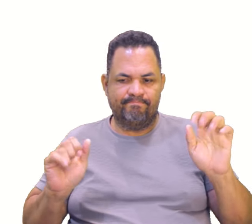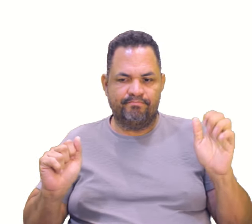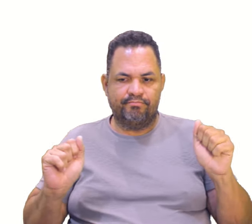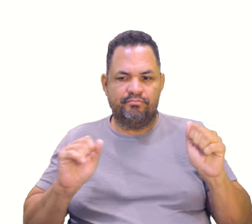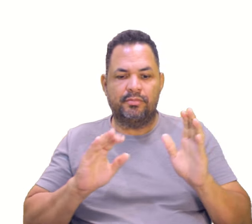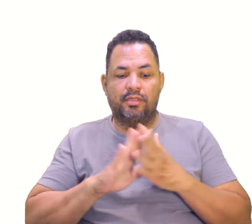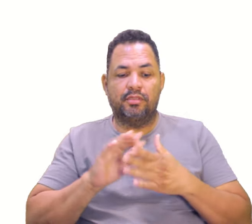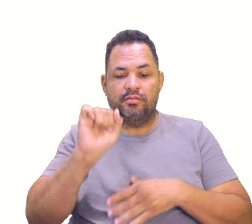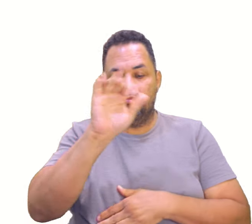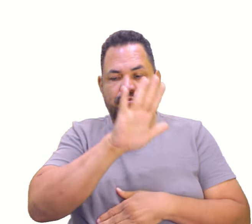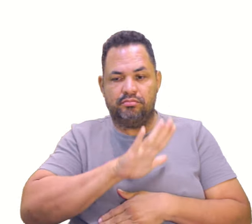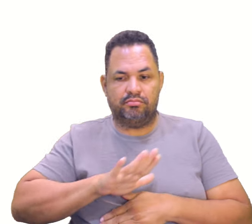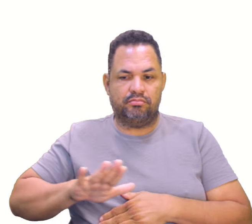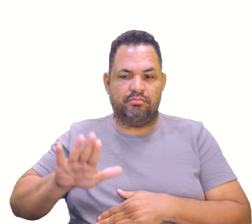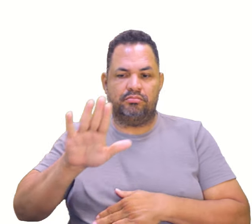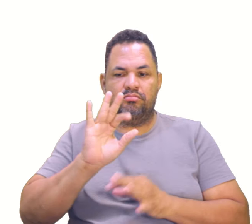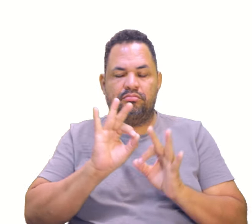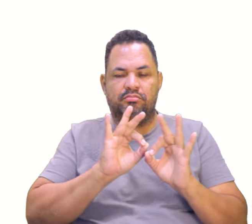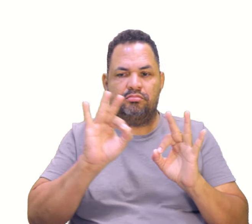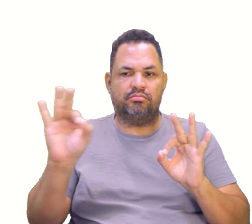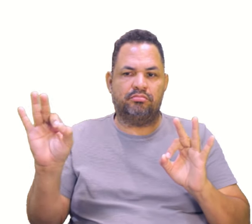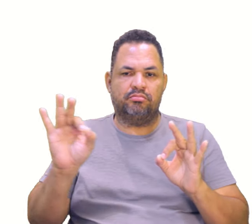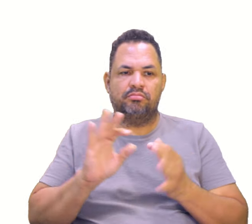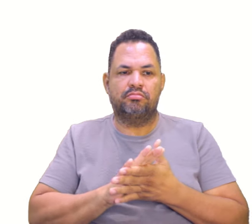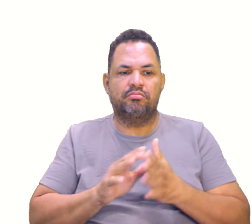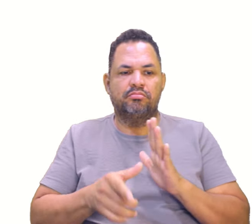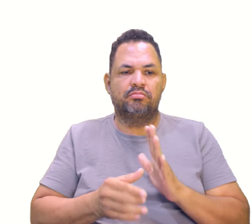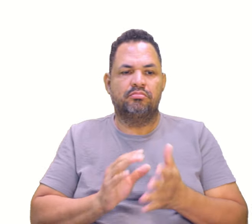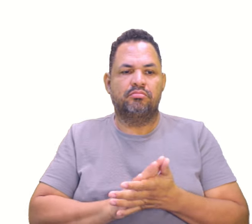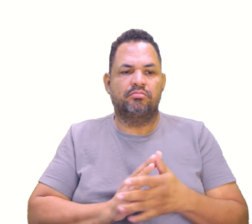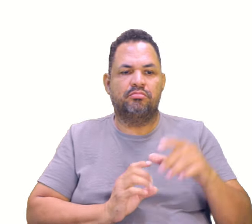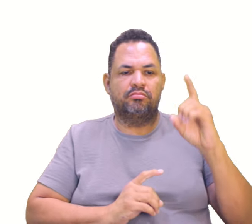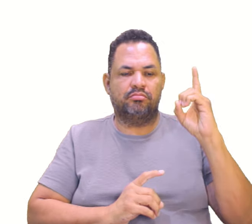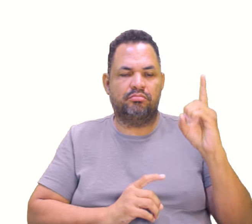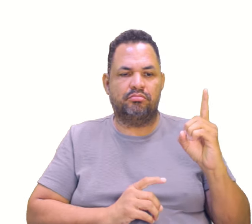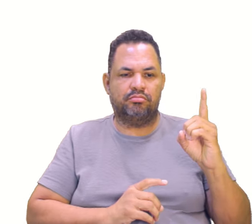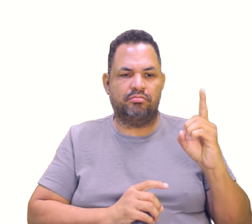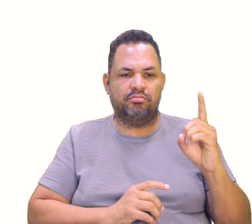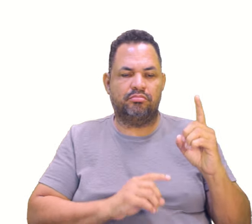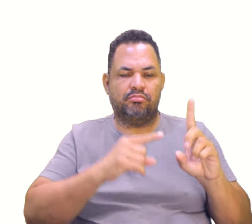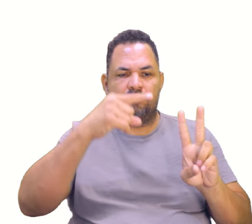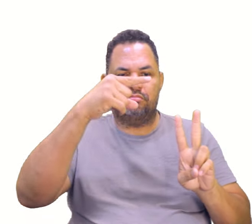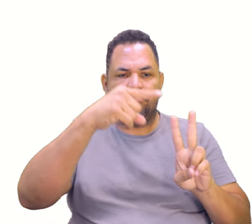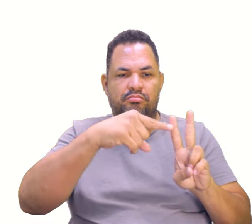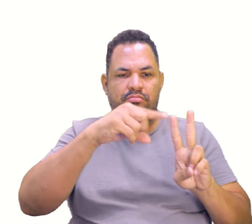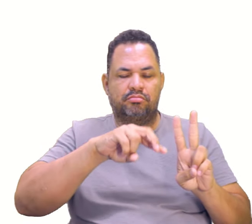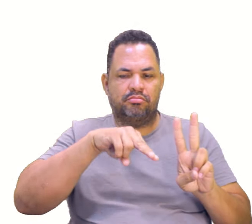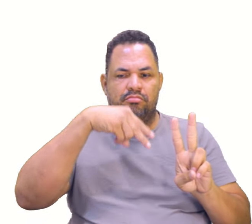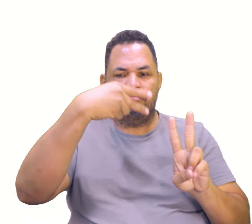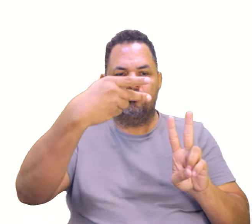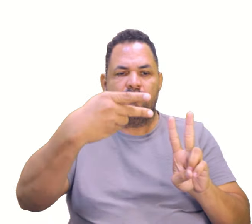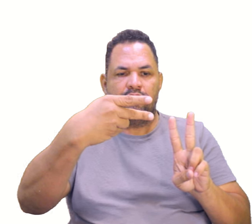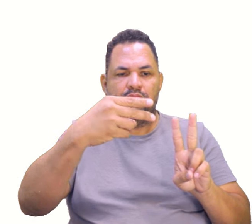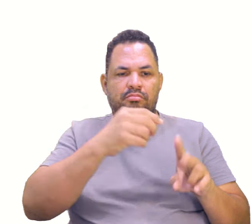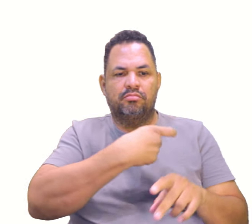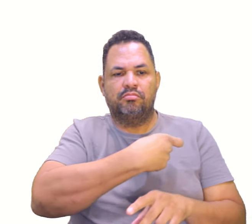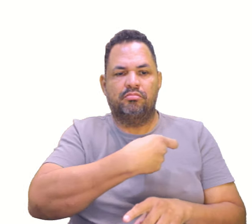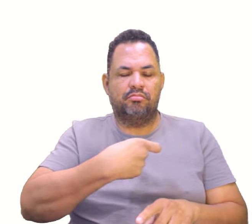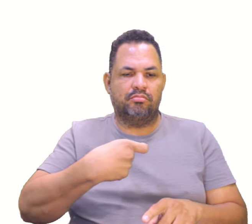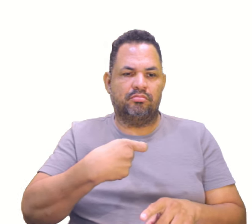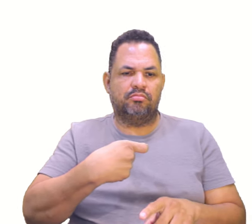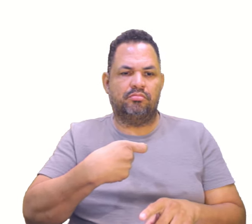parte do plano, a gente pode calcular a distância do mesmo jeito que a anterior, né? A distância vai ser a raiz quadrada x